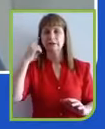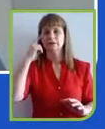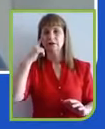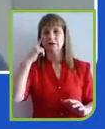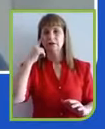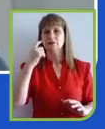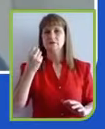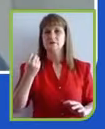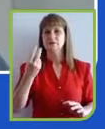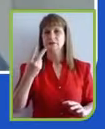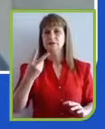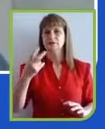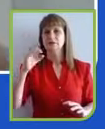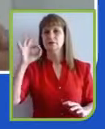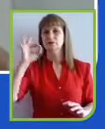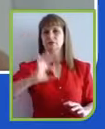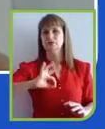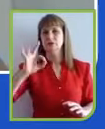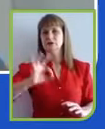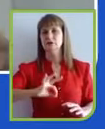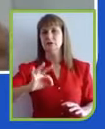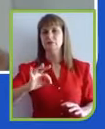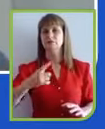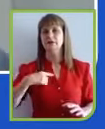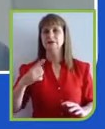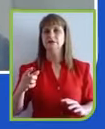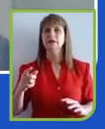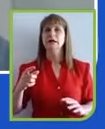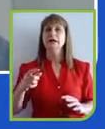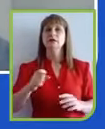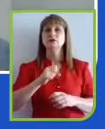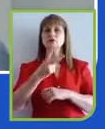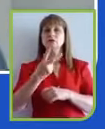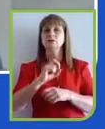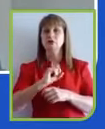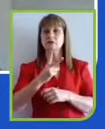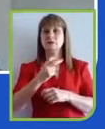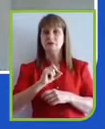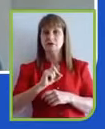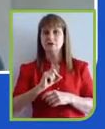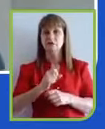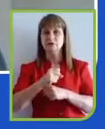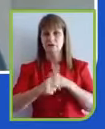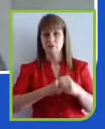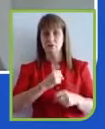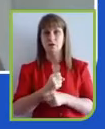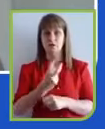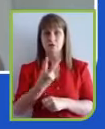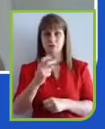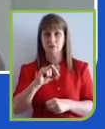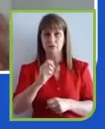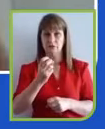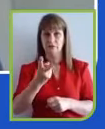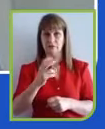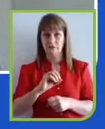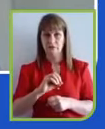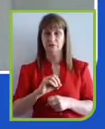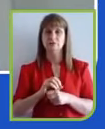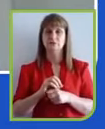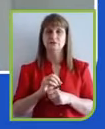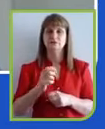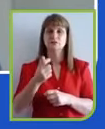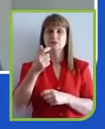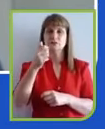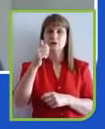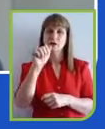ano, estamos revisando nossas metas de longo prazo para 2030 e além. Em breve, vamos anunciá-las. E eu diria que estamos